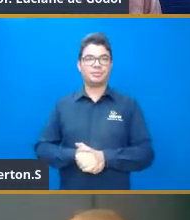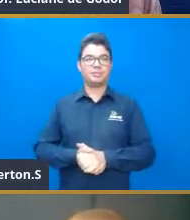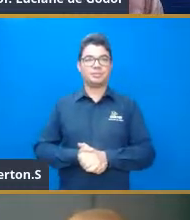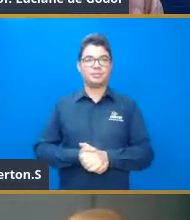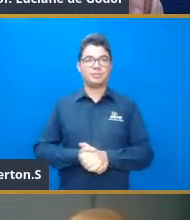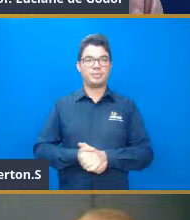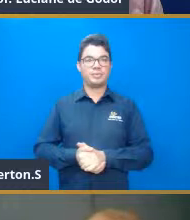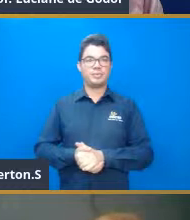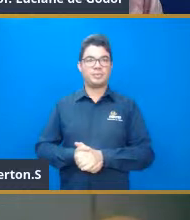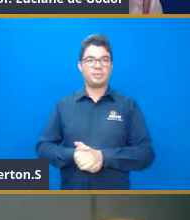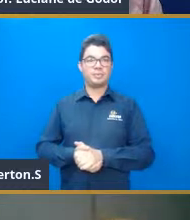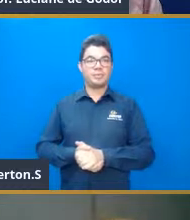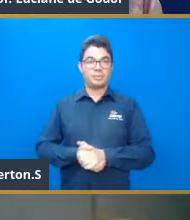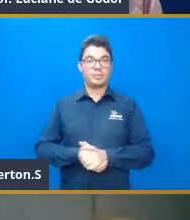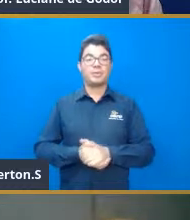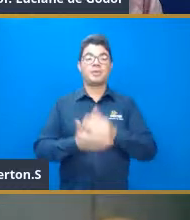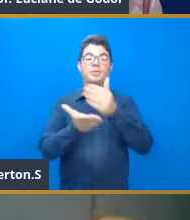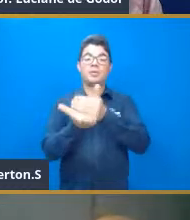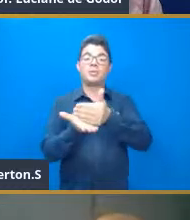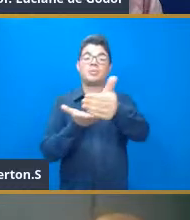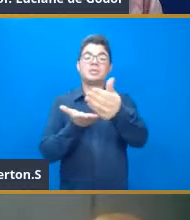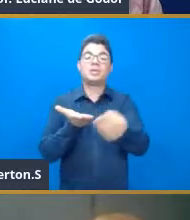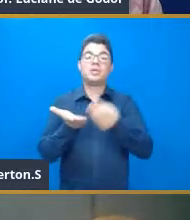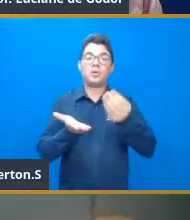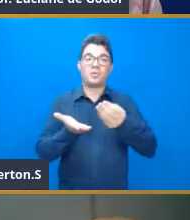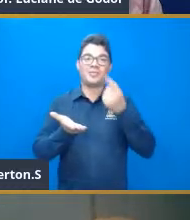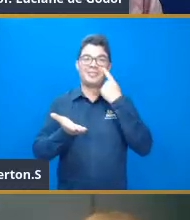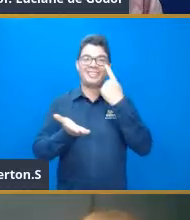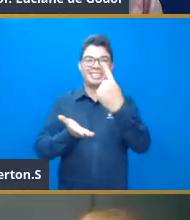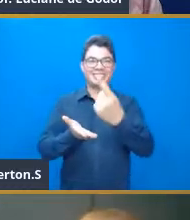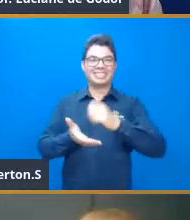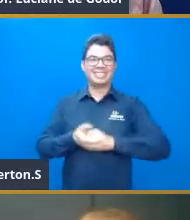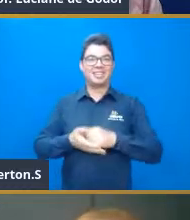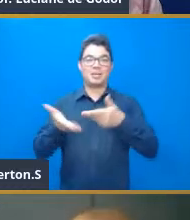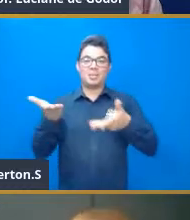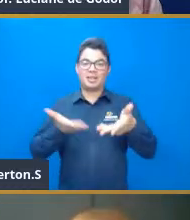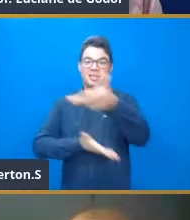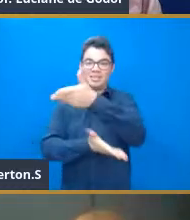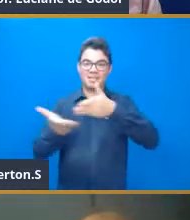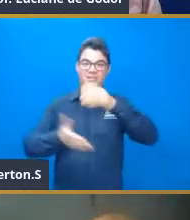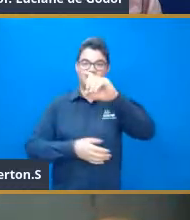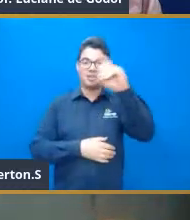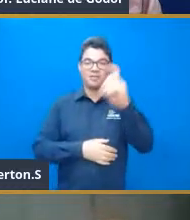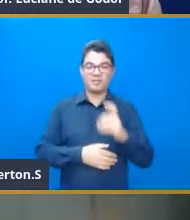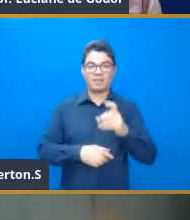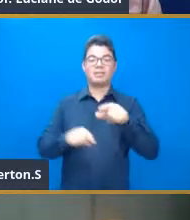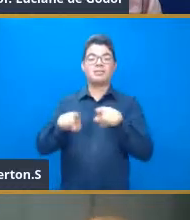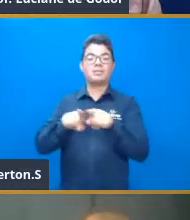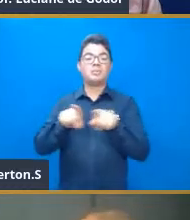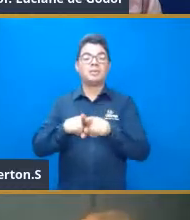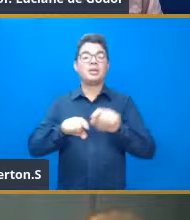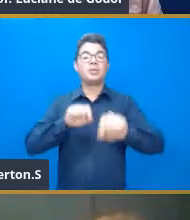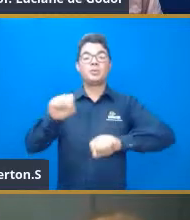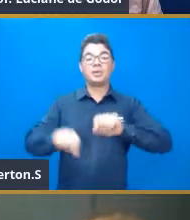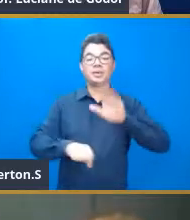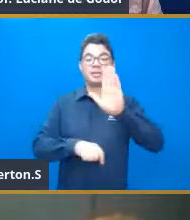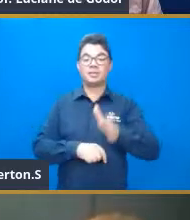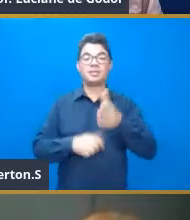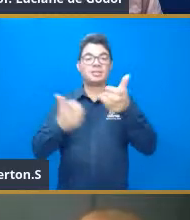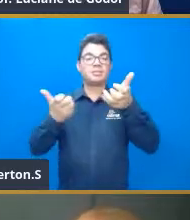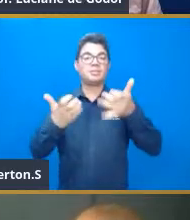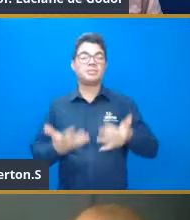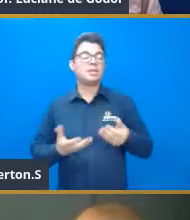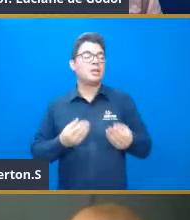Bom, então, vamos começar do começo, né? Aplicações derivadas. E o bacana é o seguinte, como a sempre fala, né? Tudo que nós